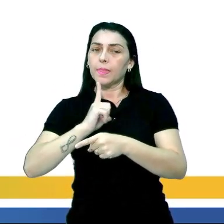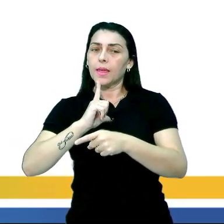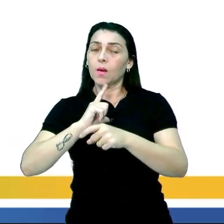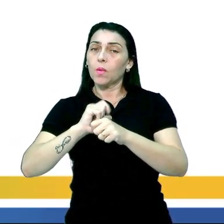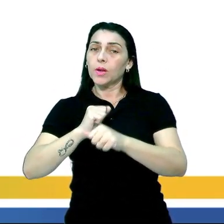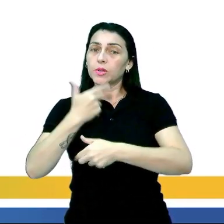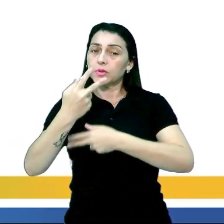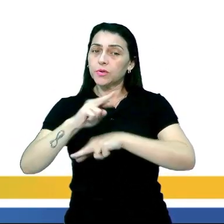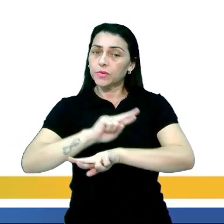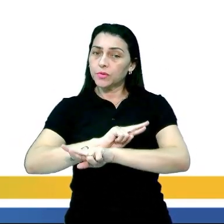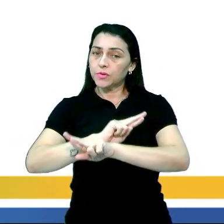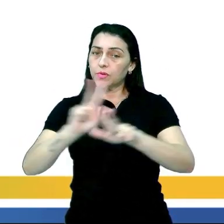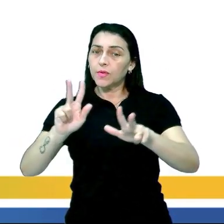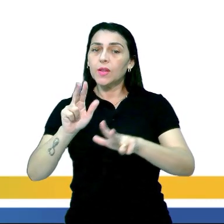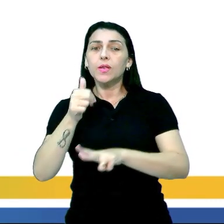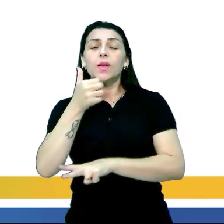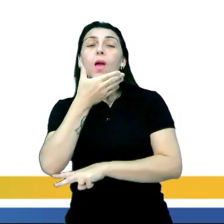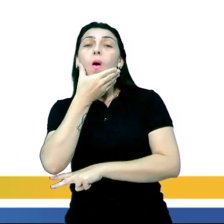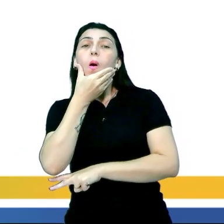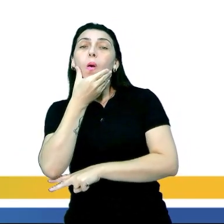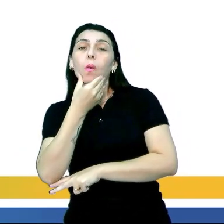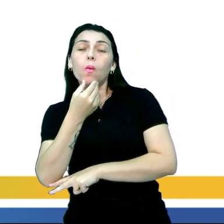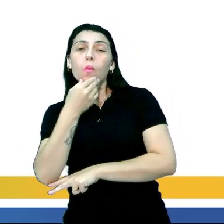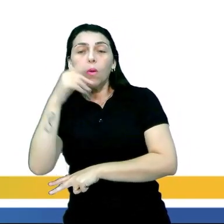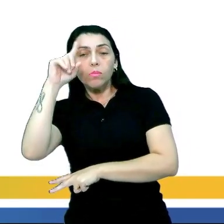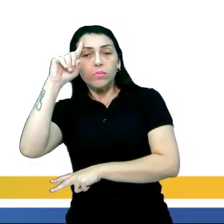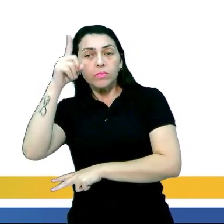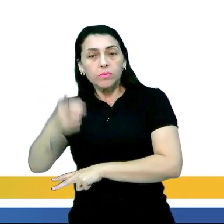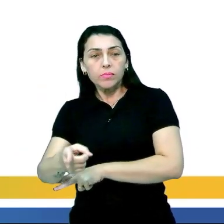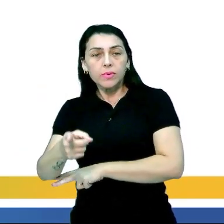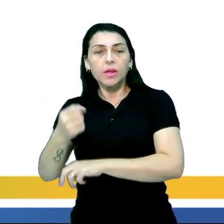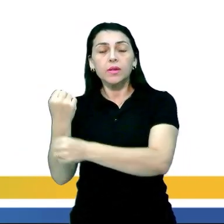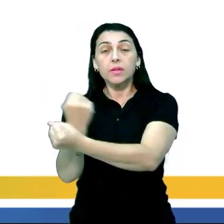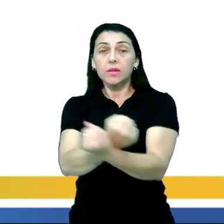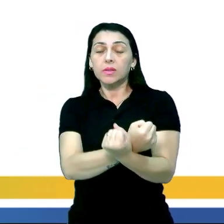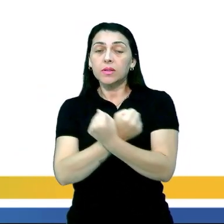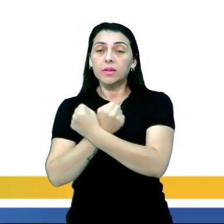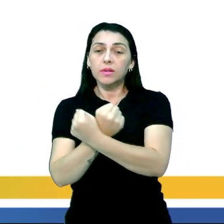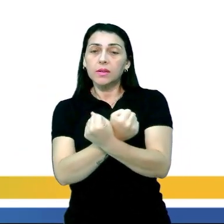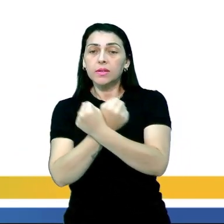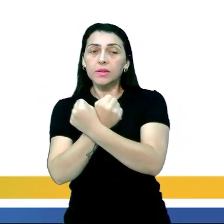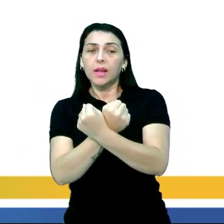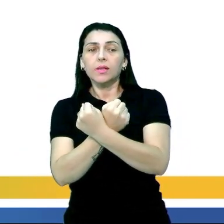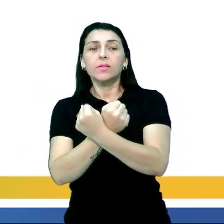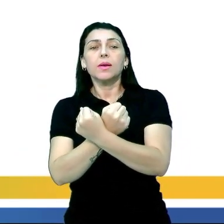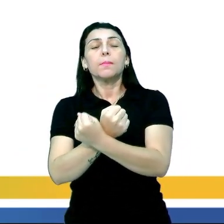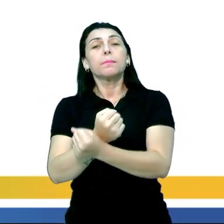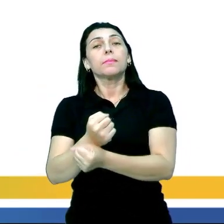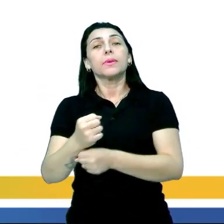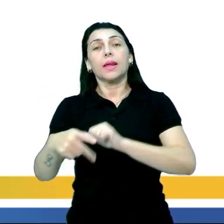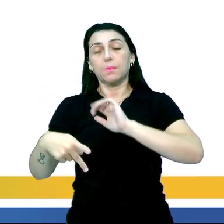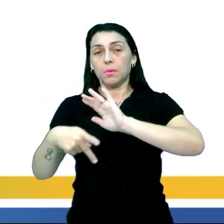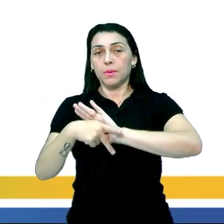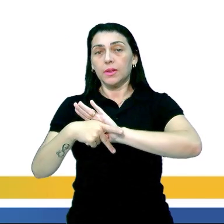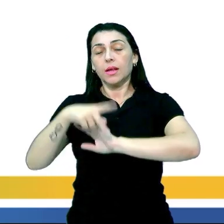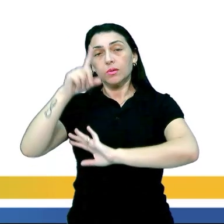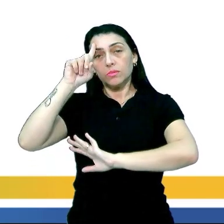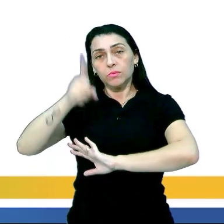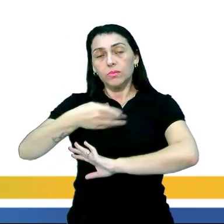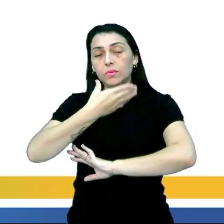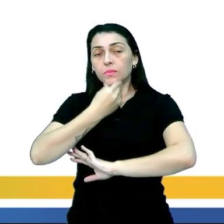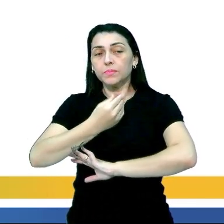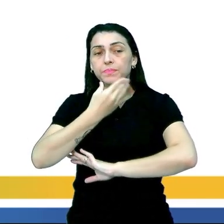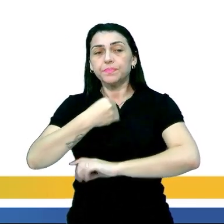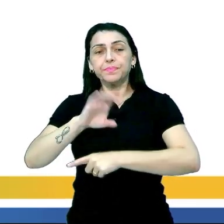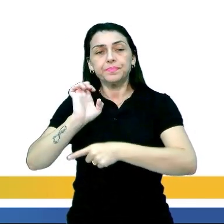uma clara diferenciação entre senhores proprietários e escravizados propriedade.